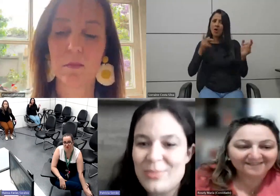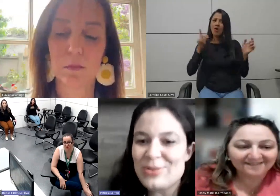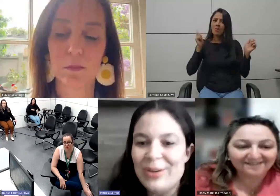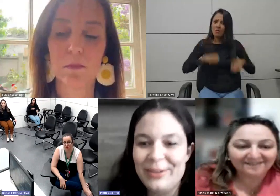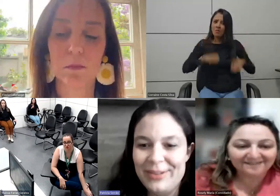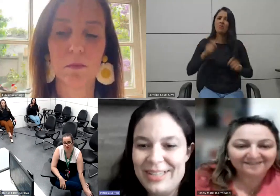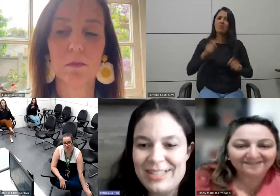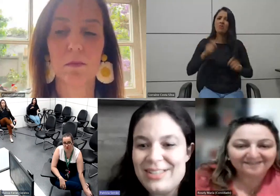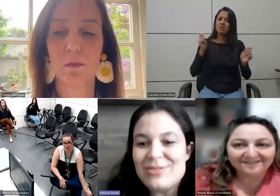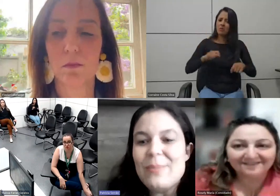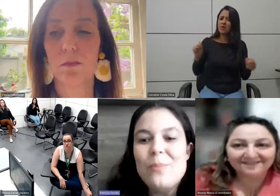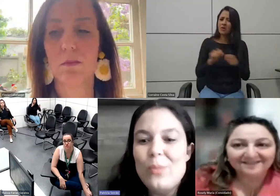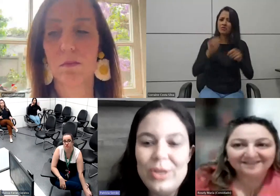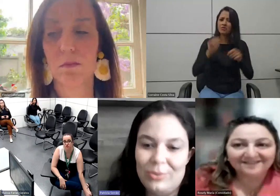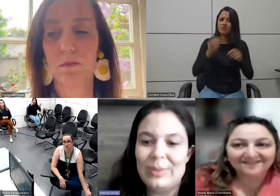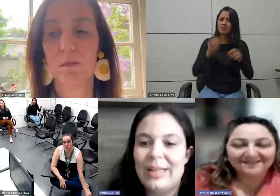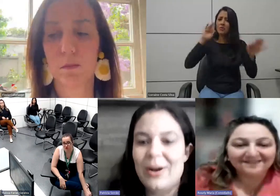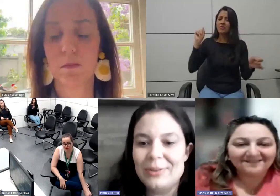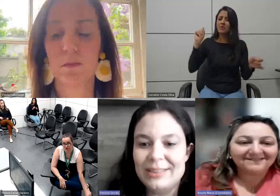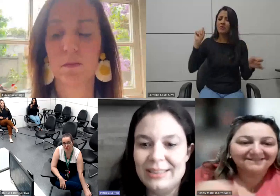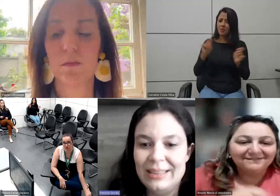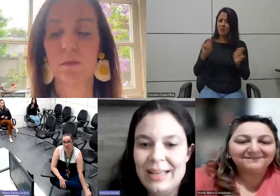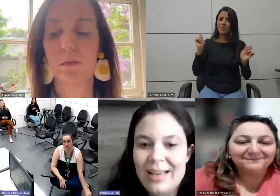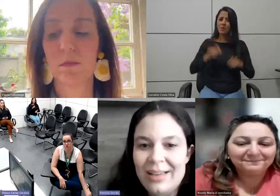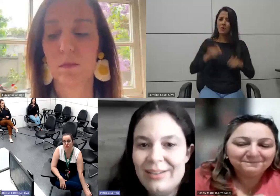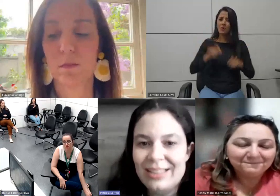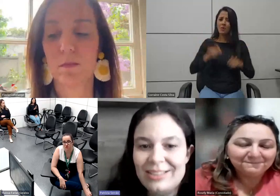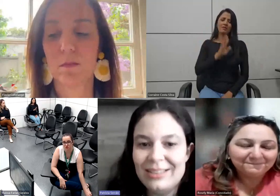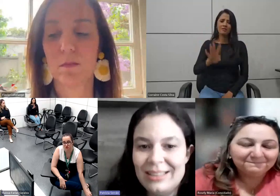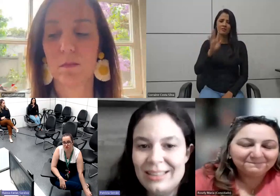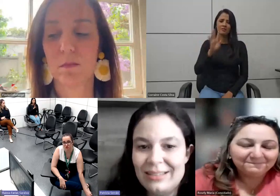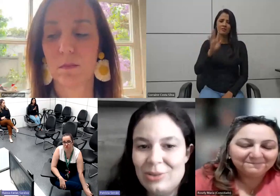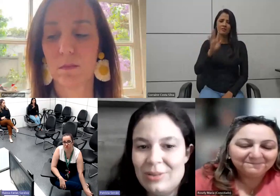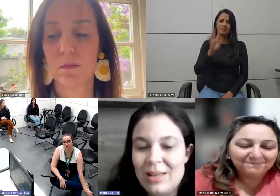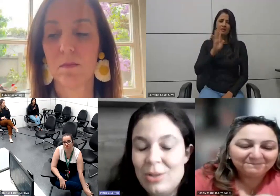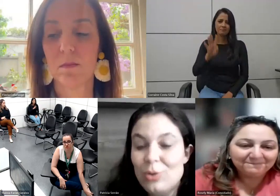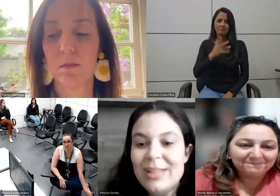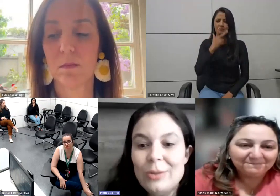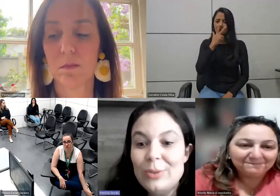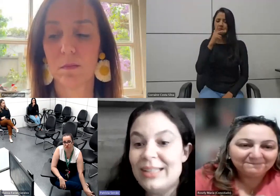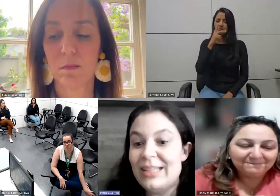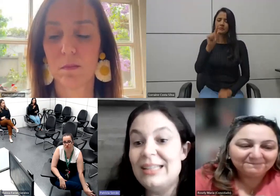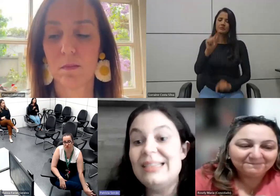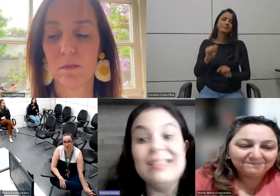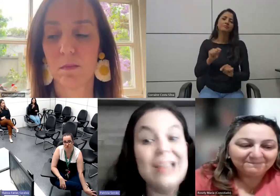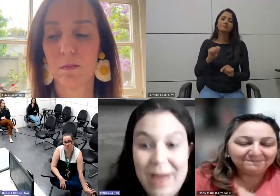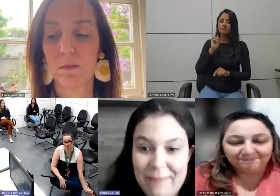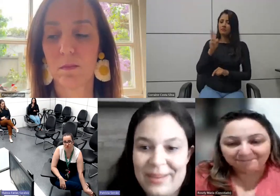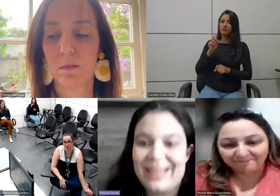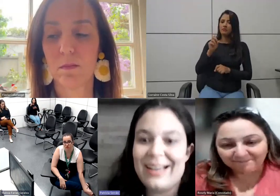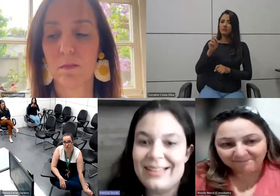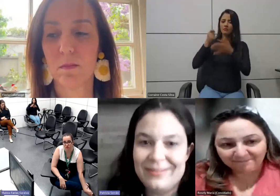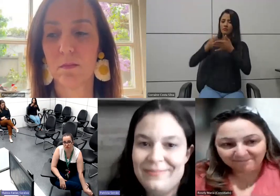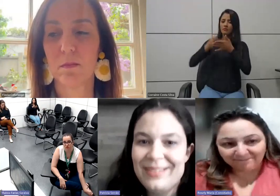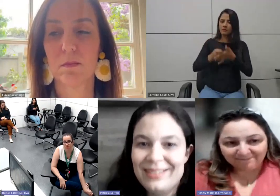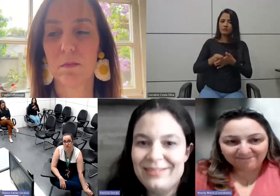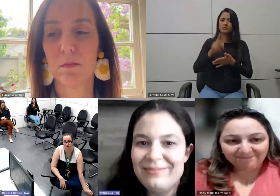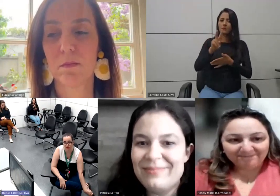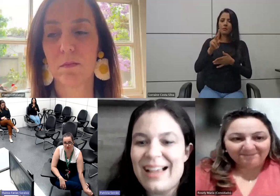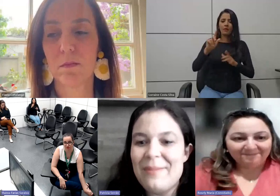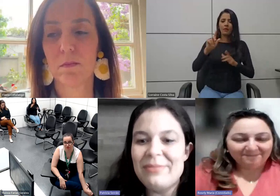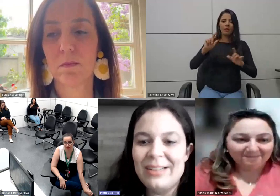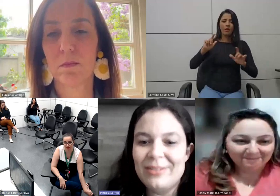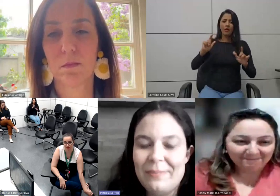posso fazer o meu sonho e isso é muito legal, assim, eu acho que toda luta que não é pequena